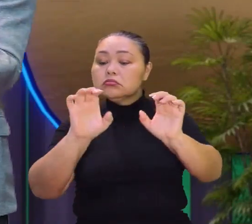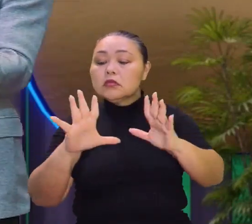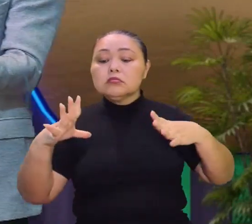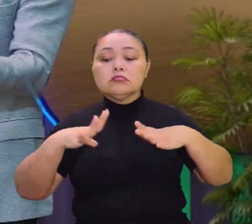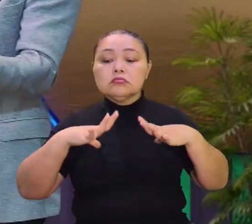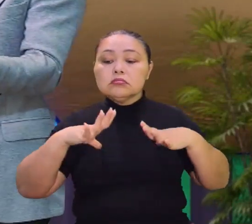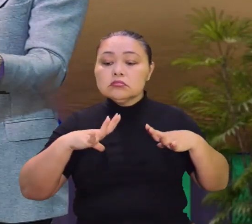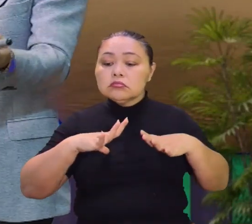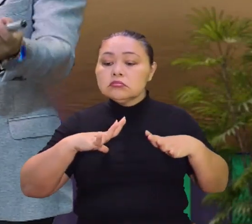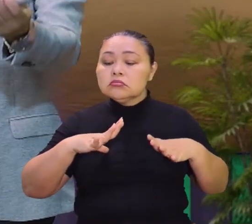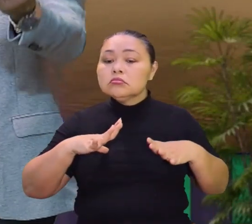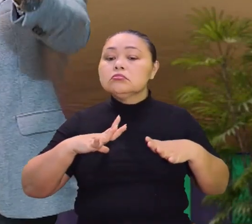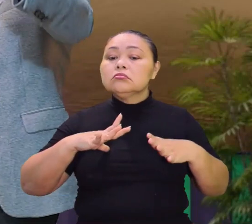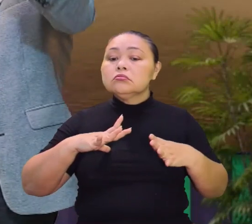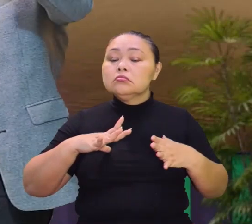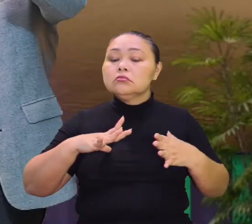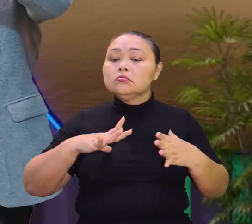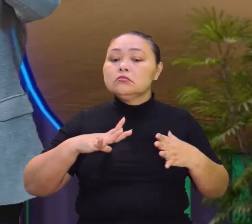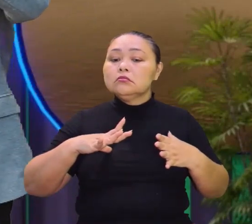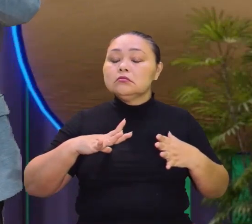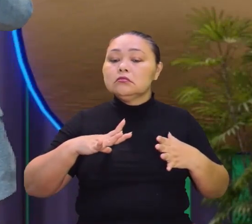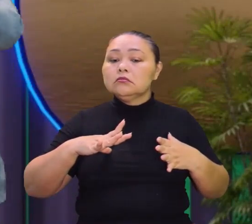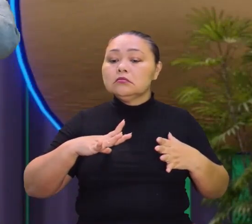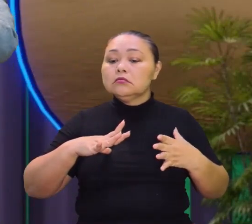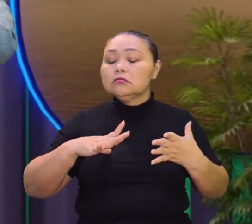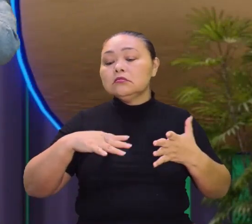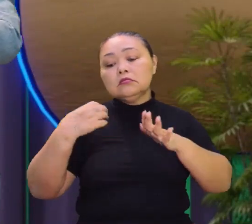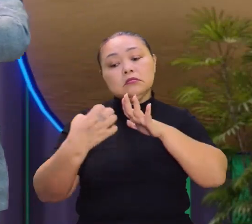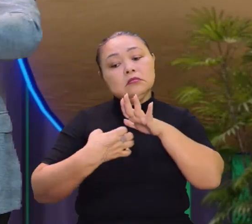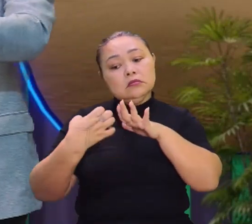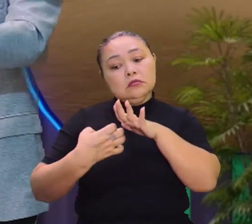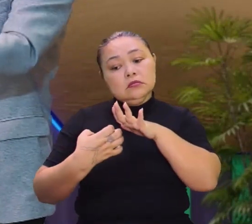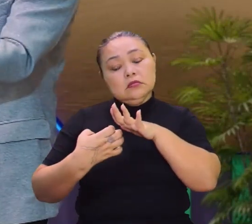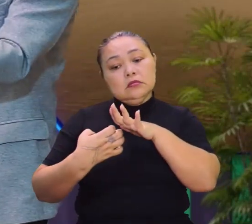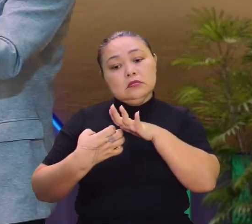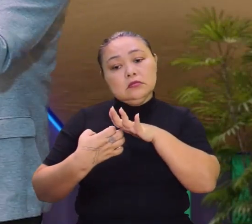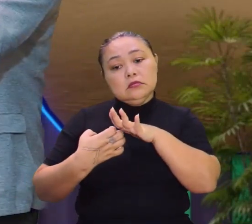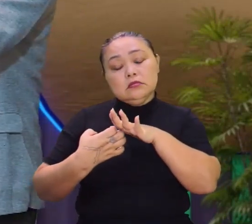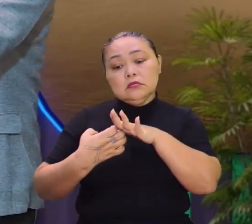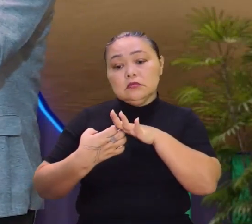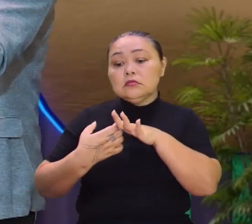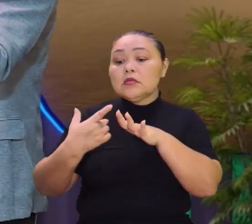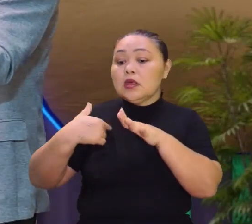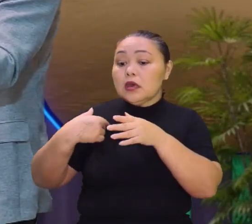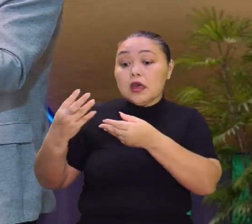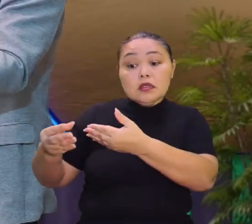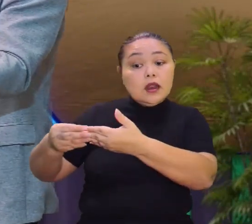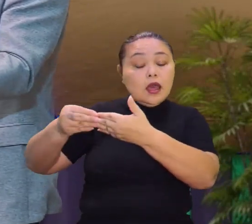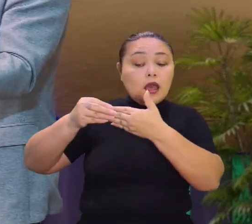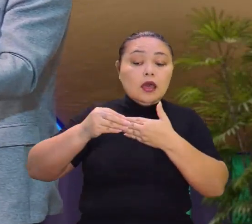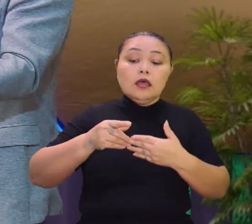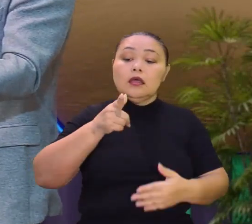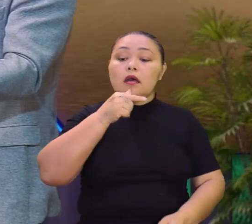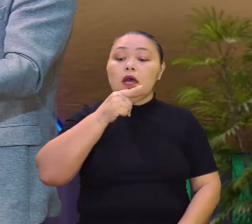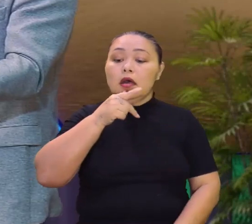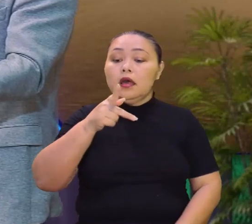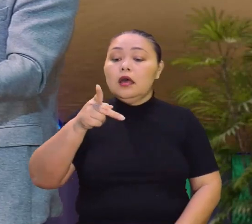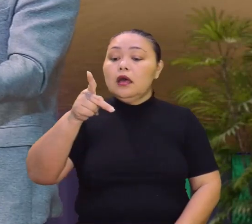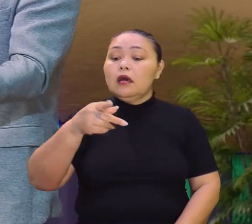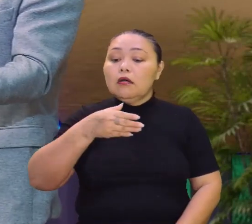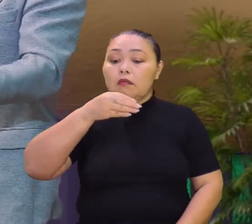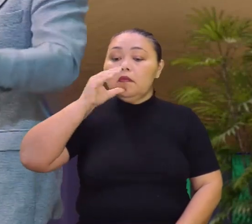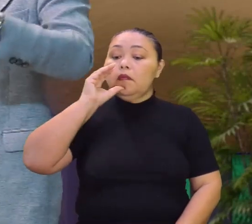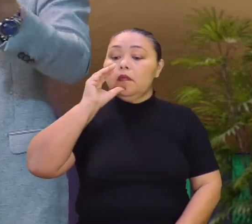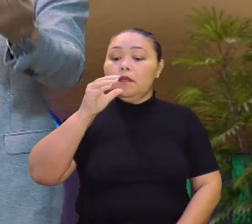de uma cidade que tem a empresa que traz essa água potável para a gente. Exato.